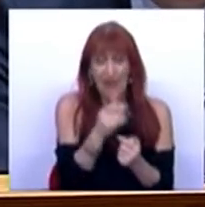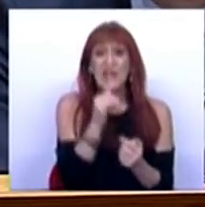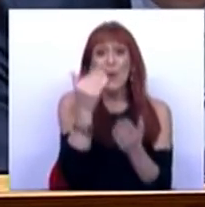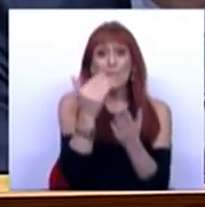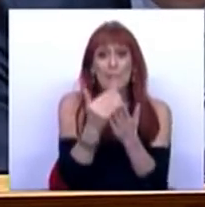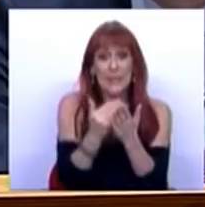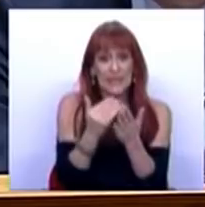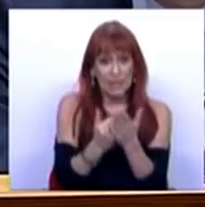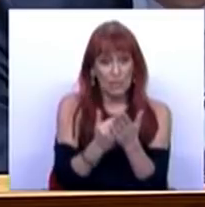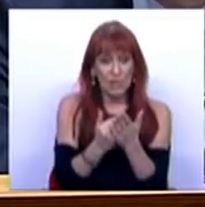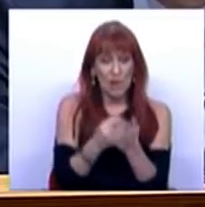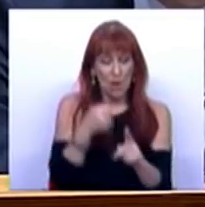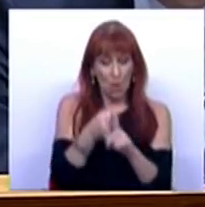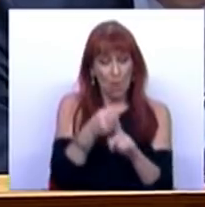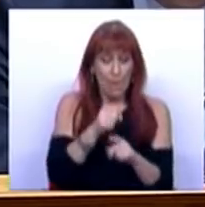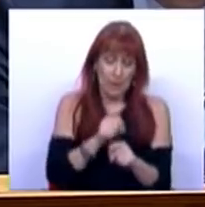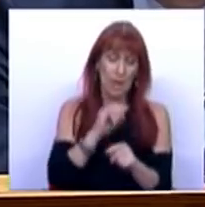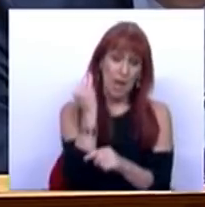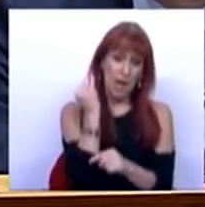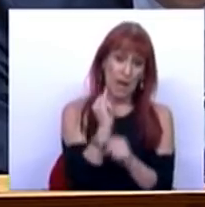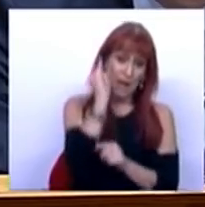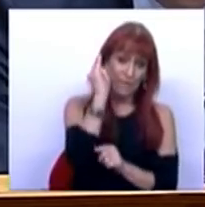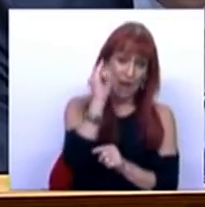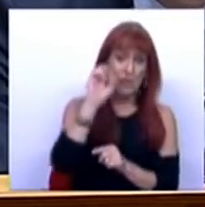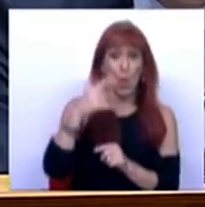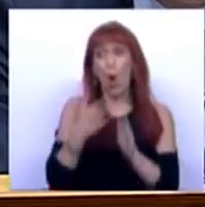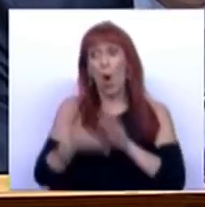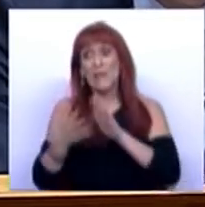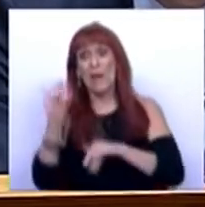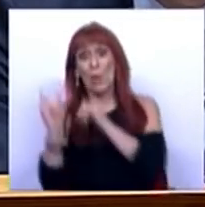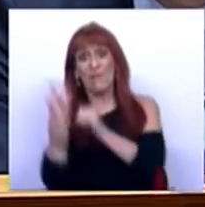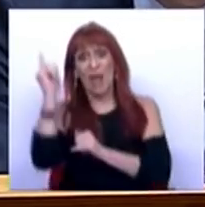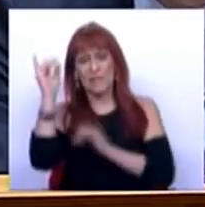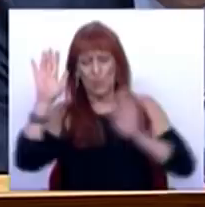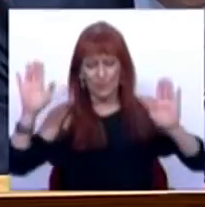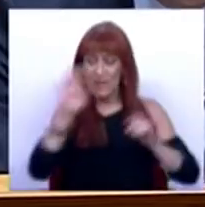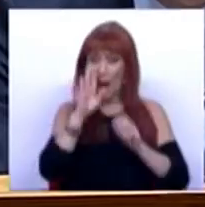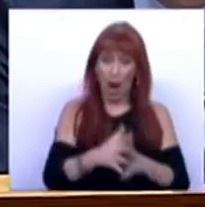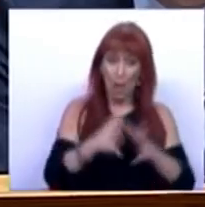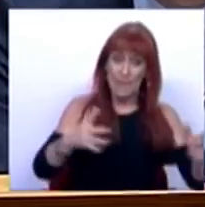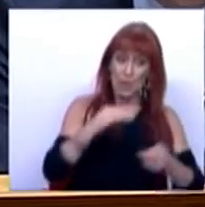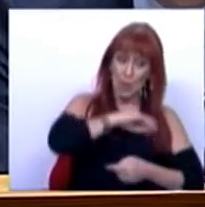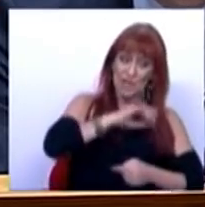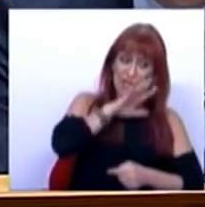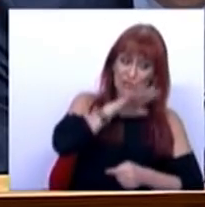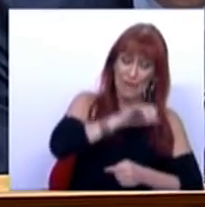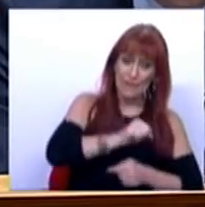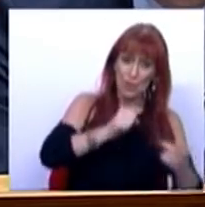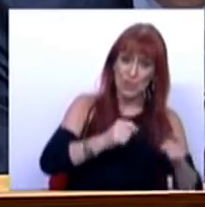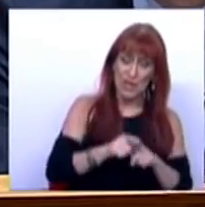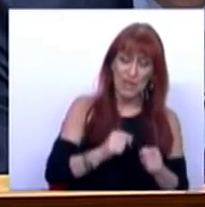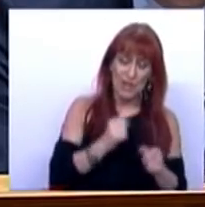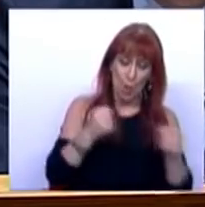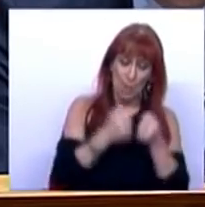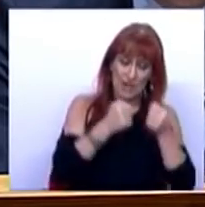medidas que ou combatem a inflação ou aceleram a inflação, que aumentam o rendimento das famílias e a